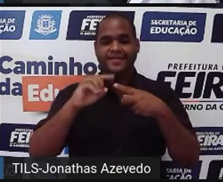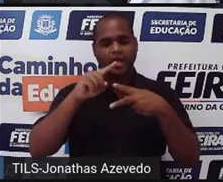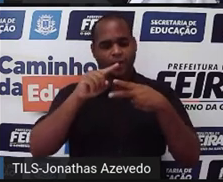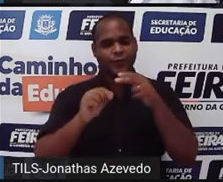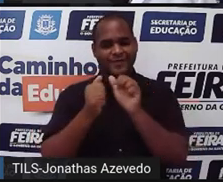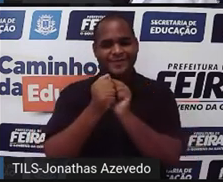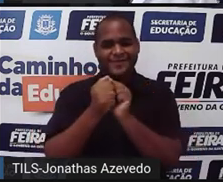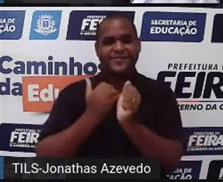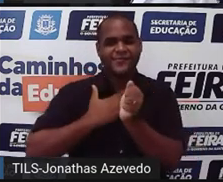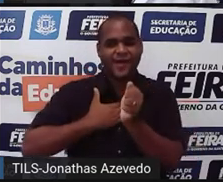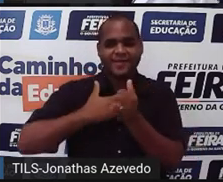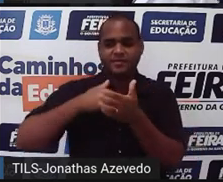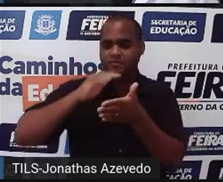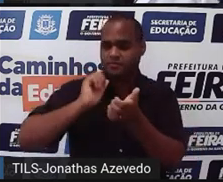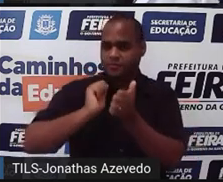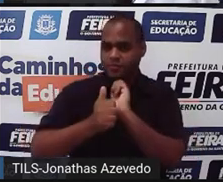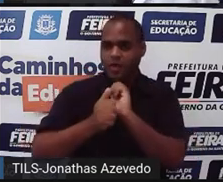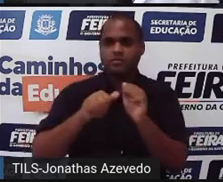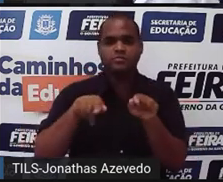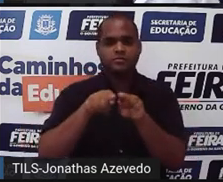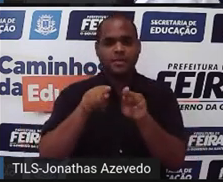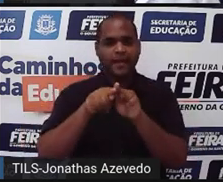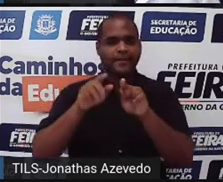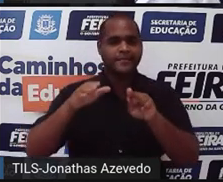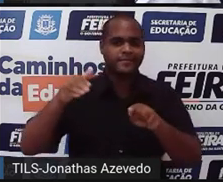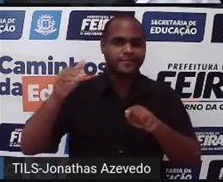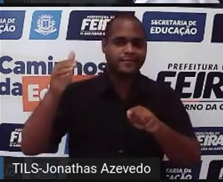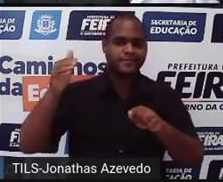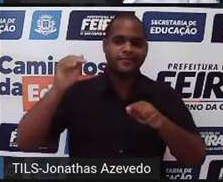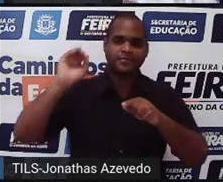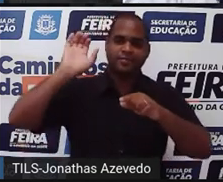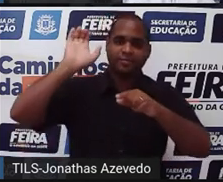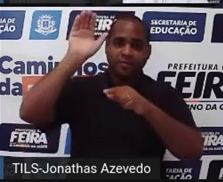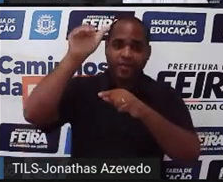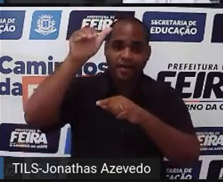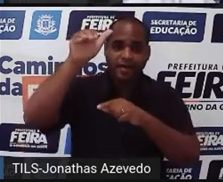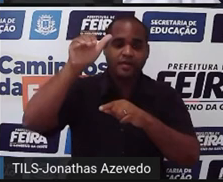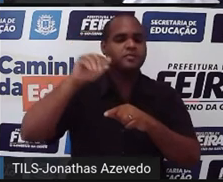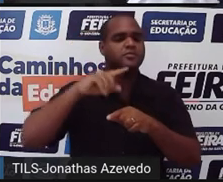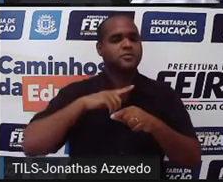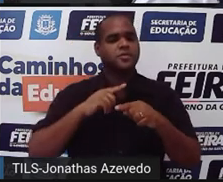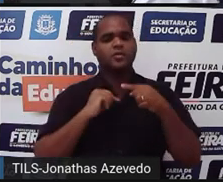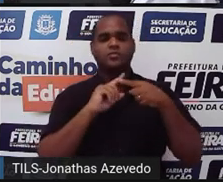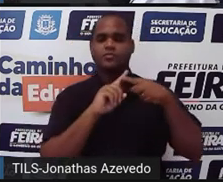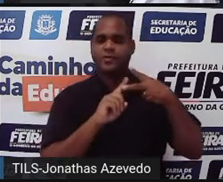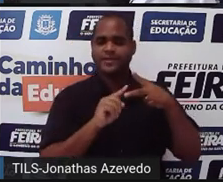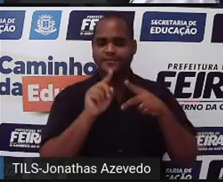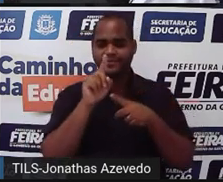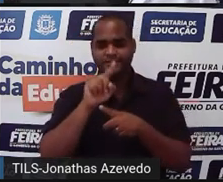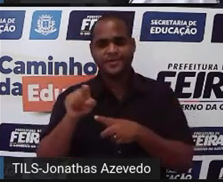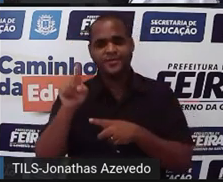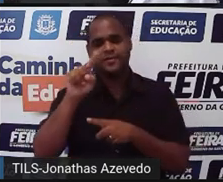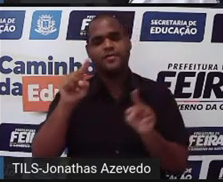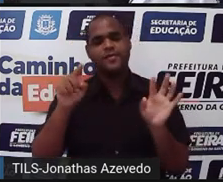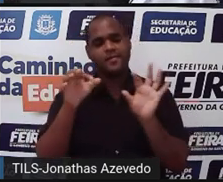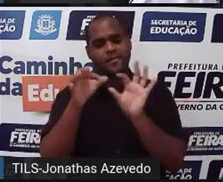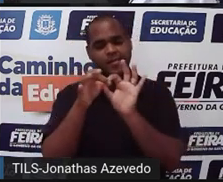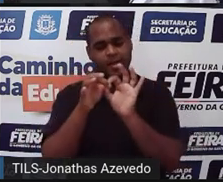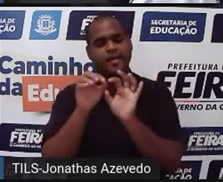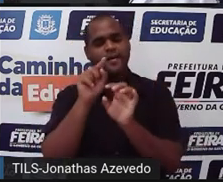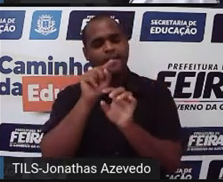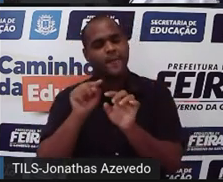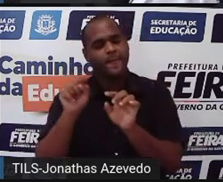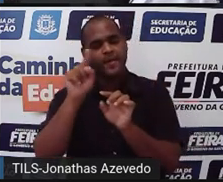Então o é que eu vou fazer? Eu vou aproximar o círculo do futebol para o círculo do basquete. Certo? De uma